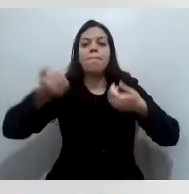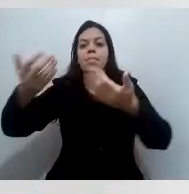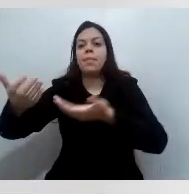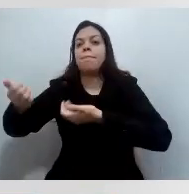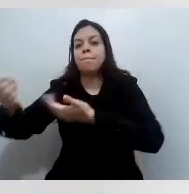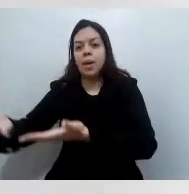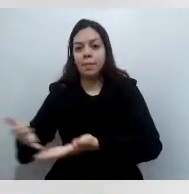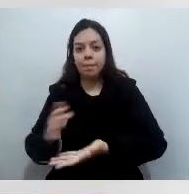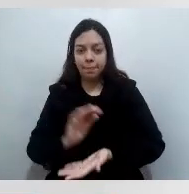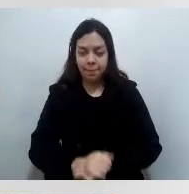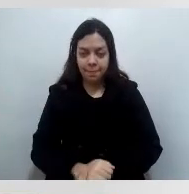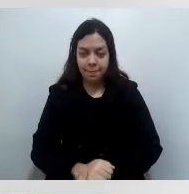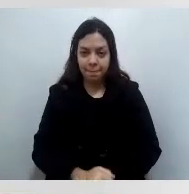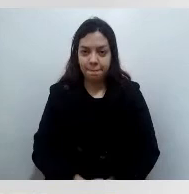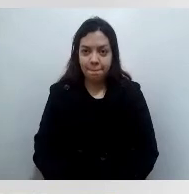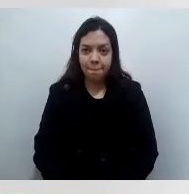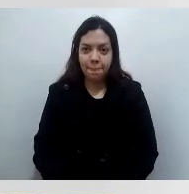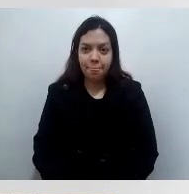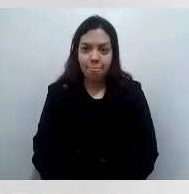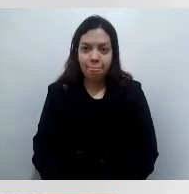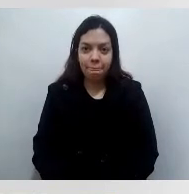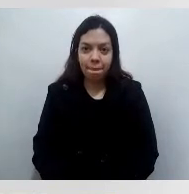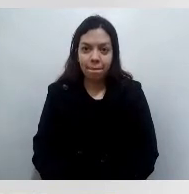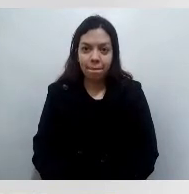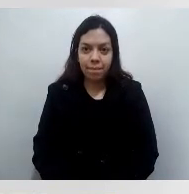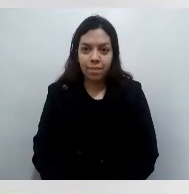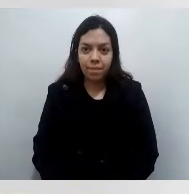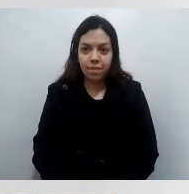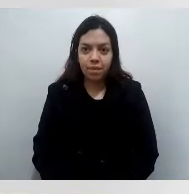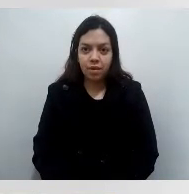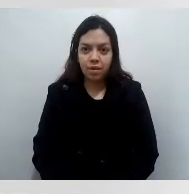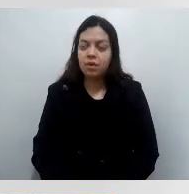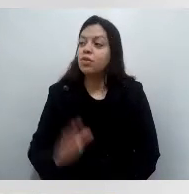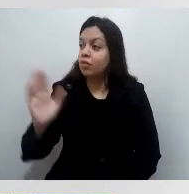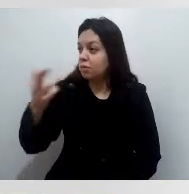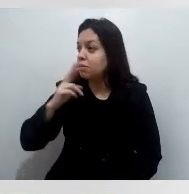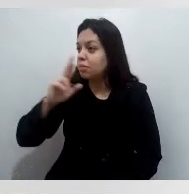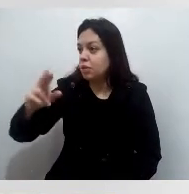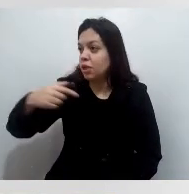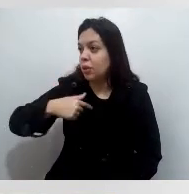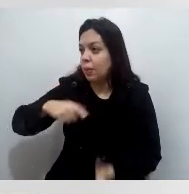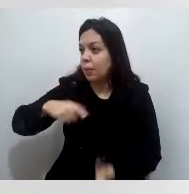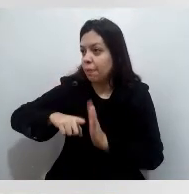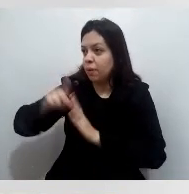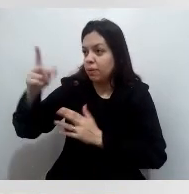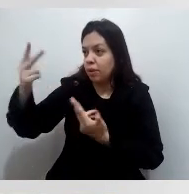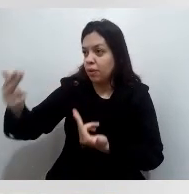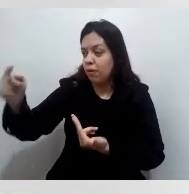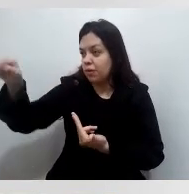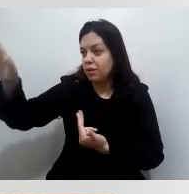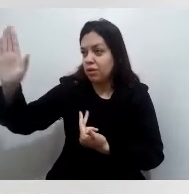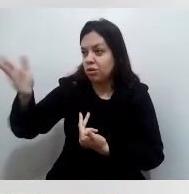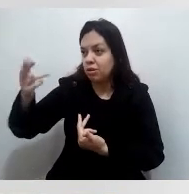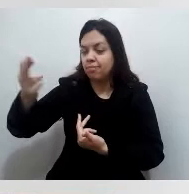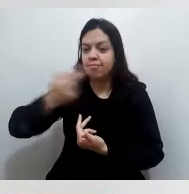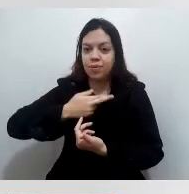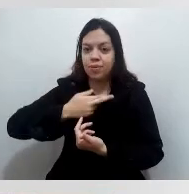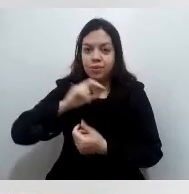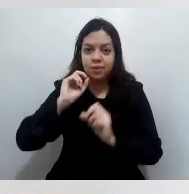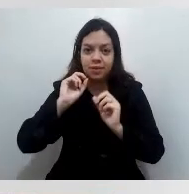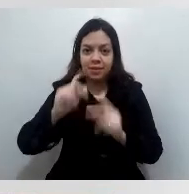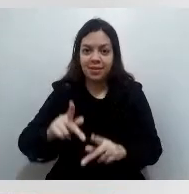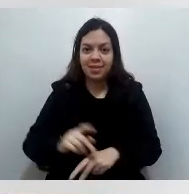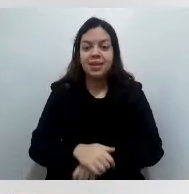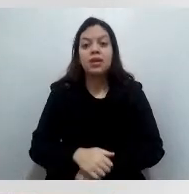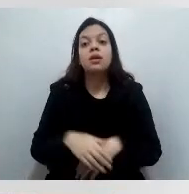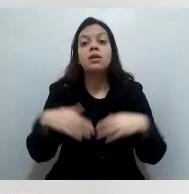dose. Ah, tá. Então, você basicamente já respondeu a minha pergunta que eu ia fazer agora, porque é tudo para nós que é bastante confuso essa